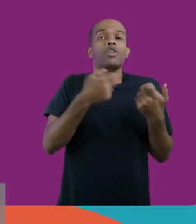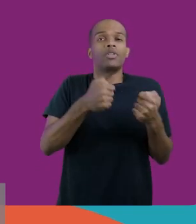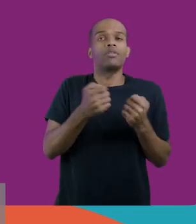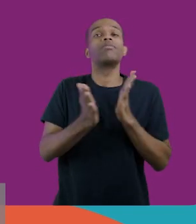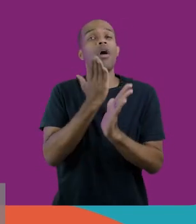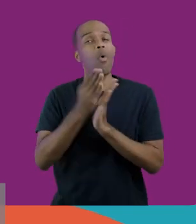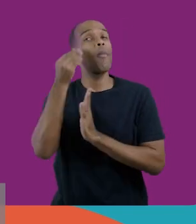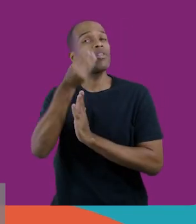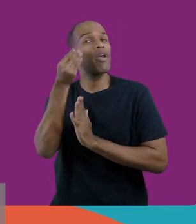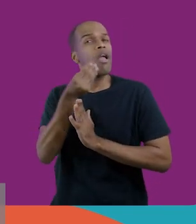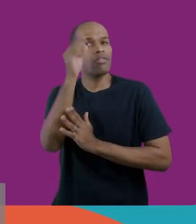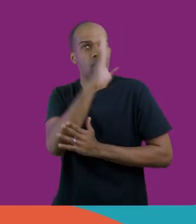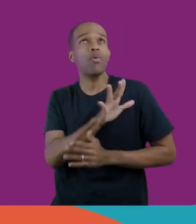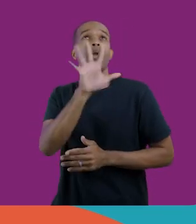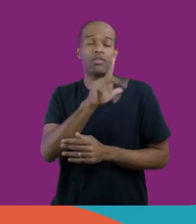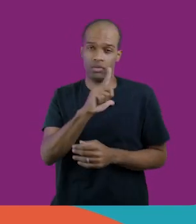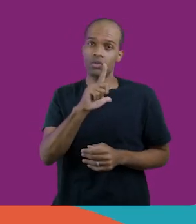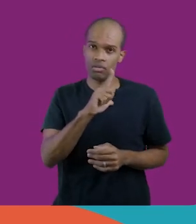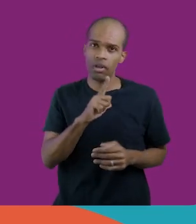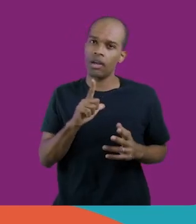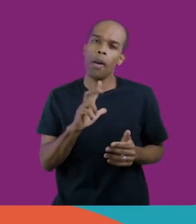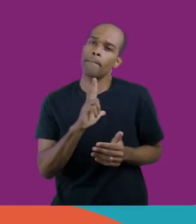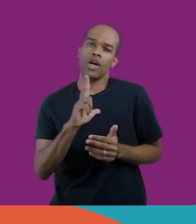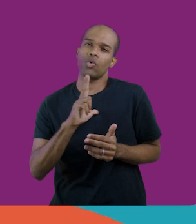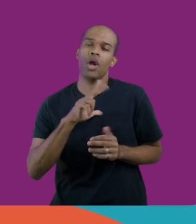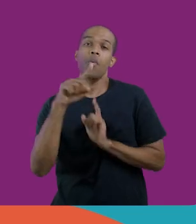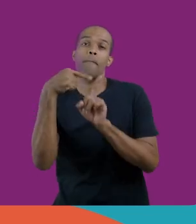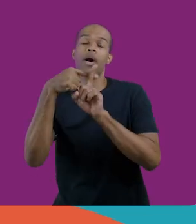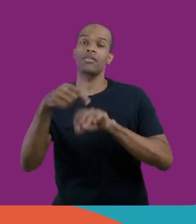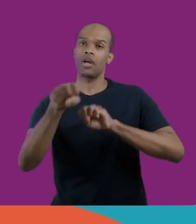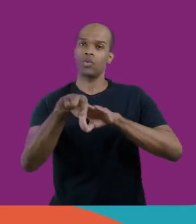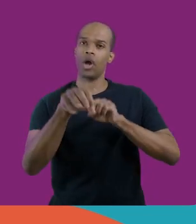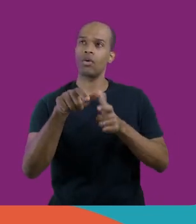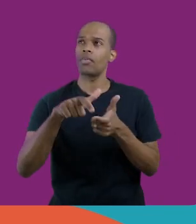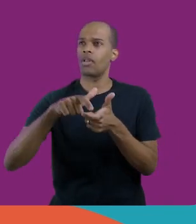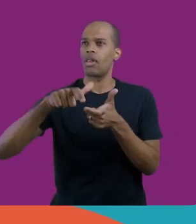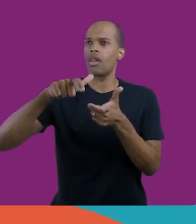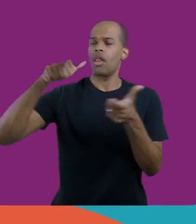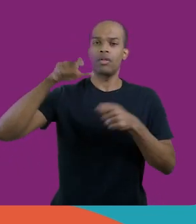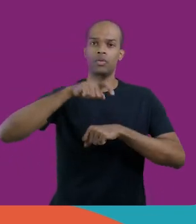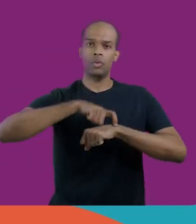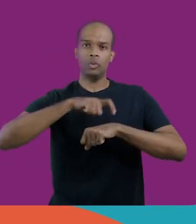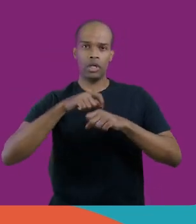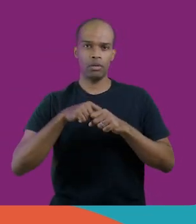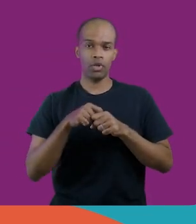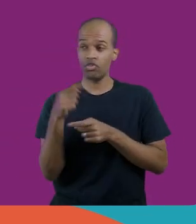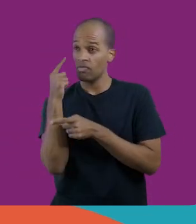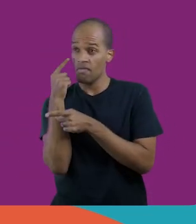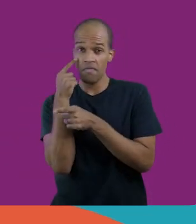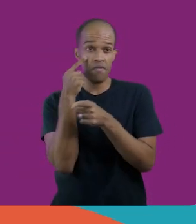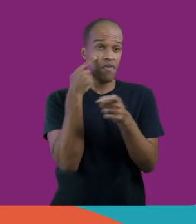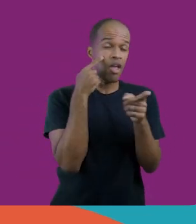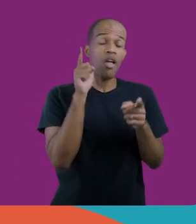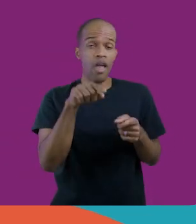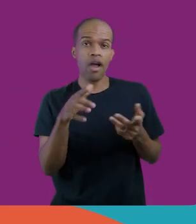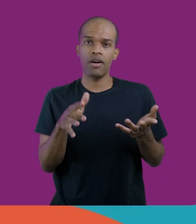e tem algumas experiências brasileiras, em particular o Mais Educação, que teve uma expansão de tempo e as evidências são muito